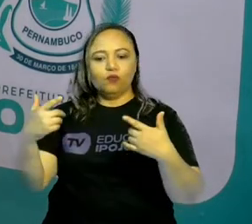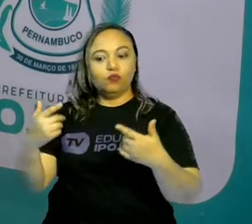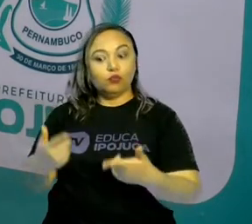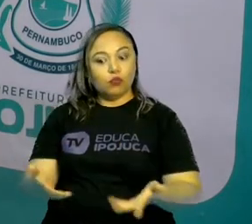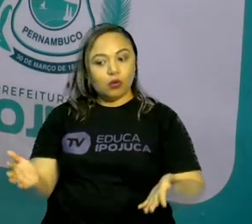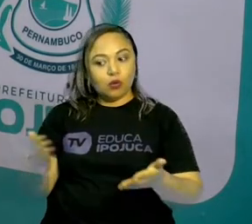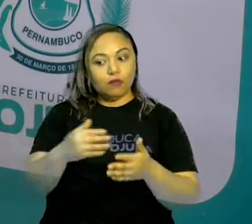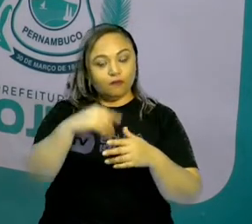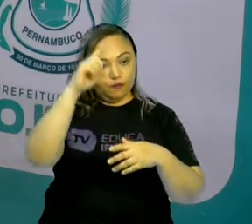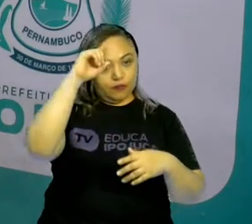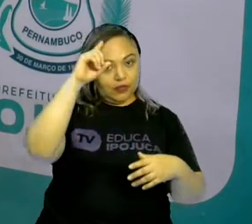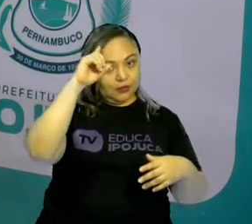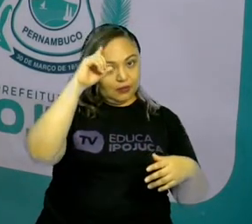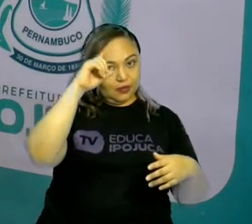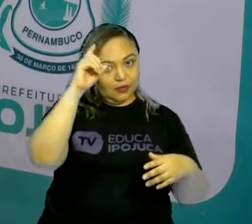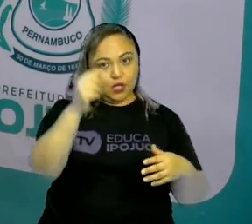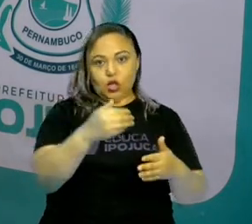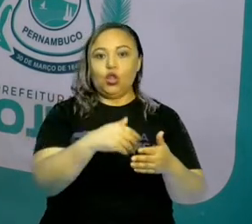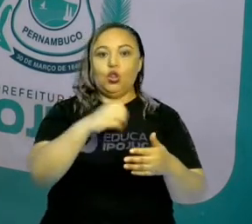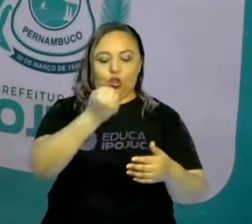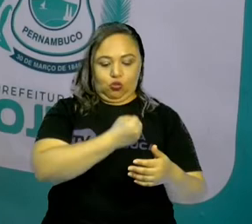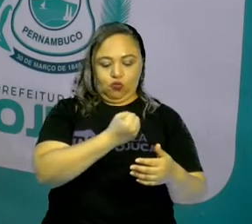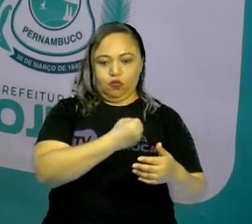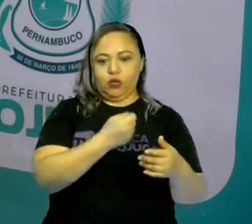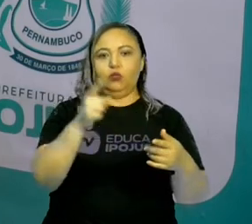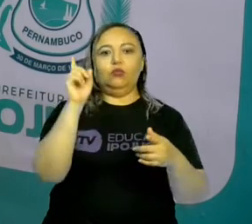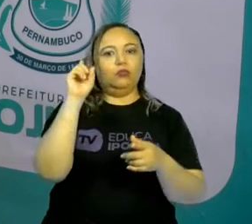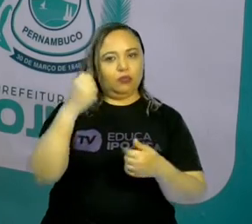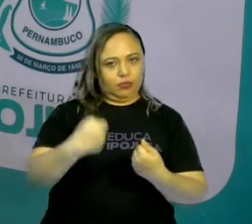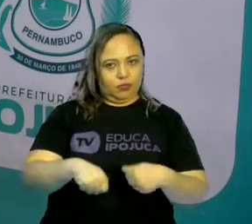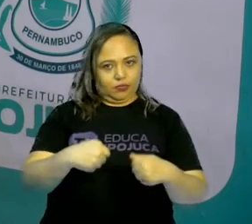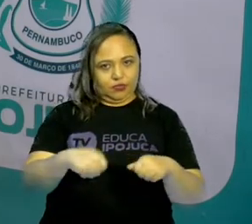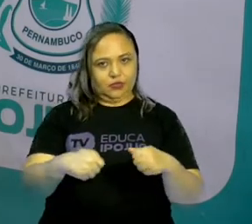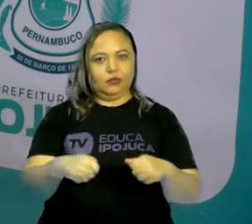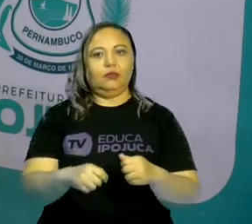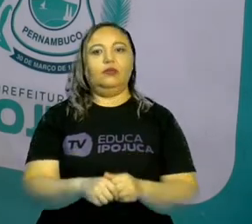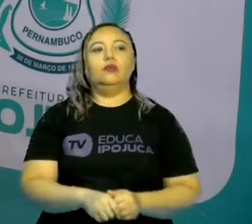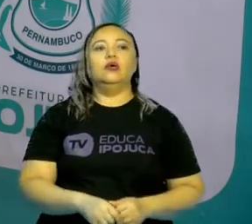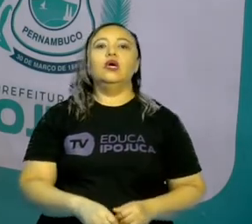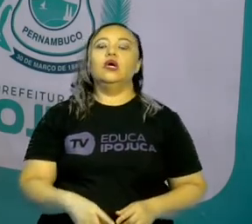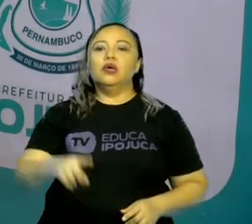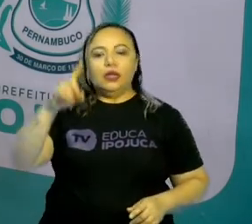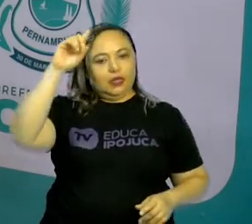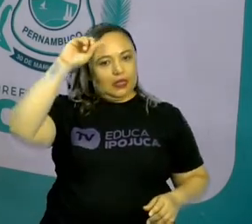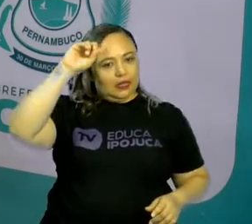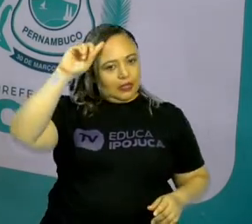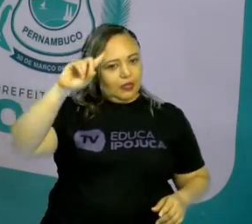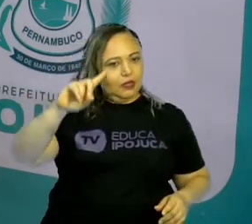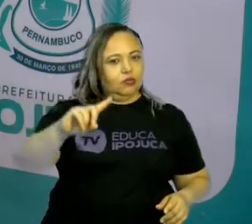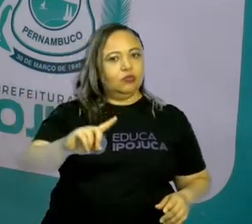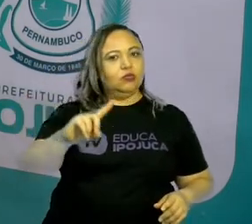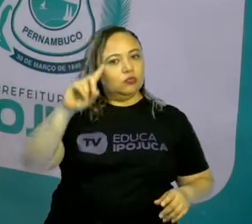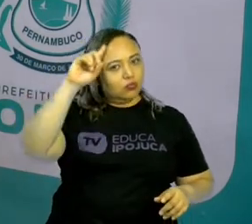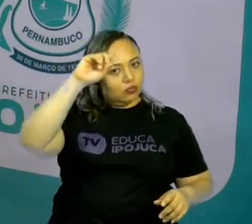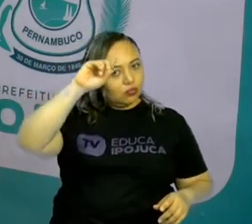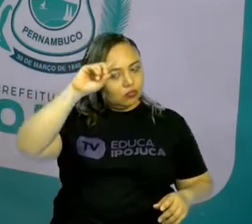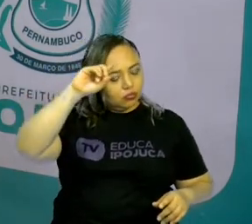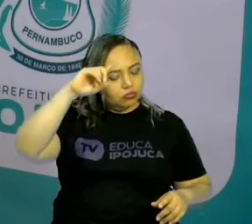número. Entendeu? Então, vamos seguindo. Situações do cotidiano. Ou seja,